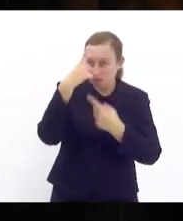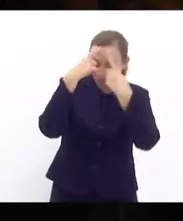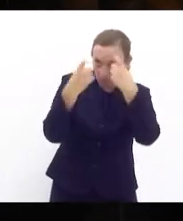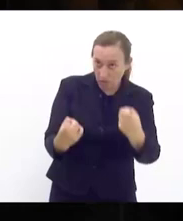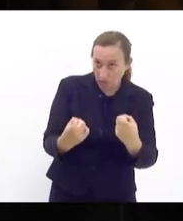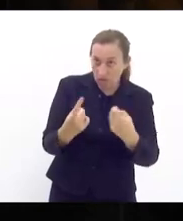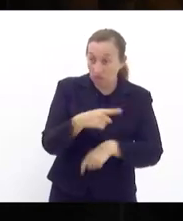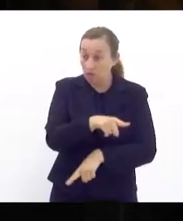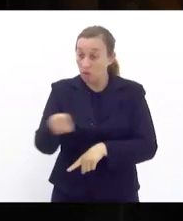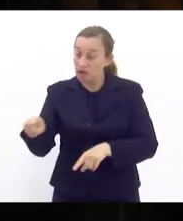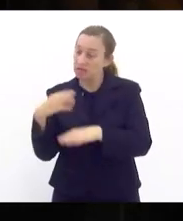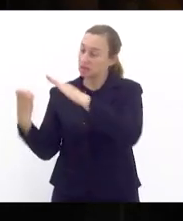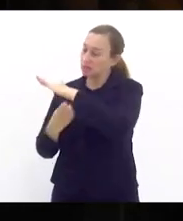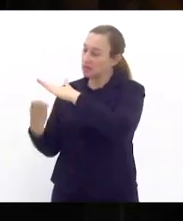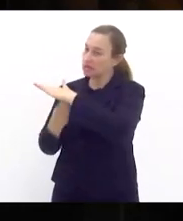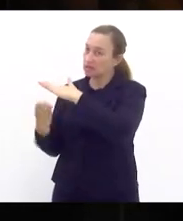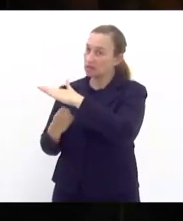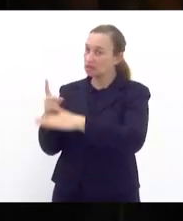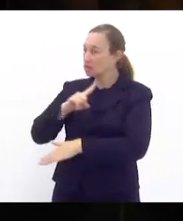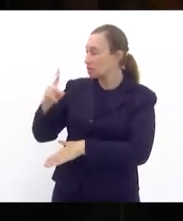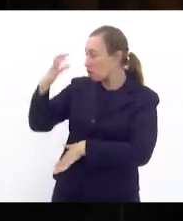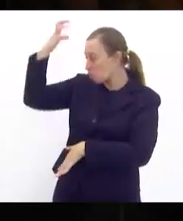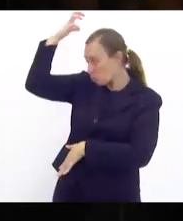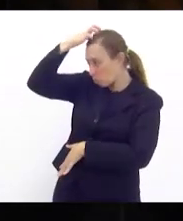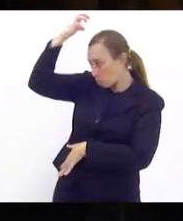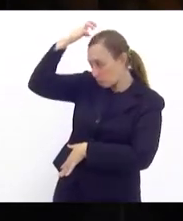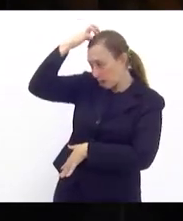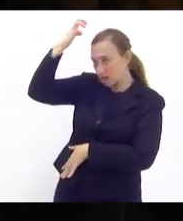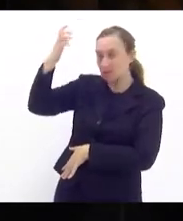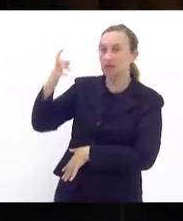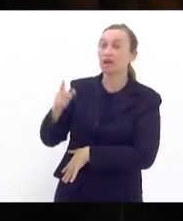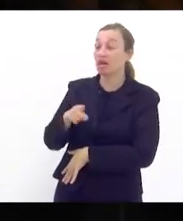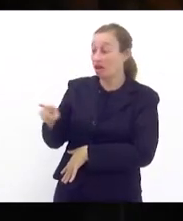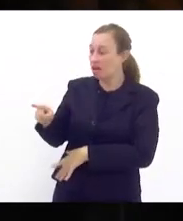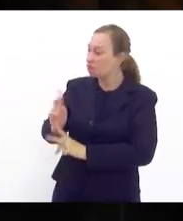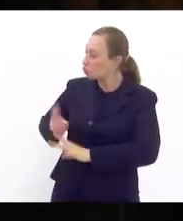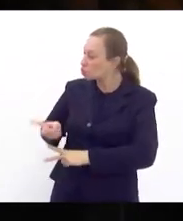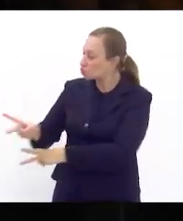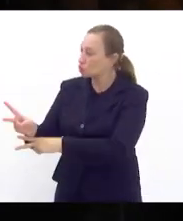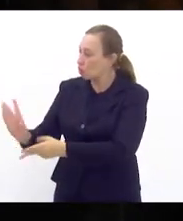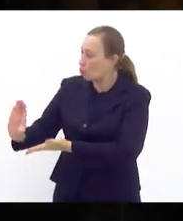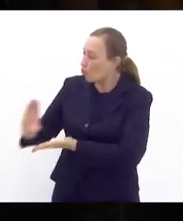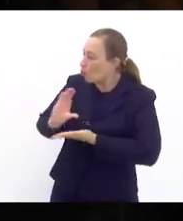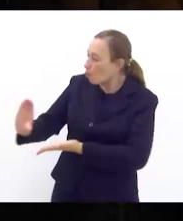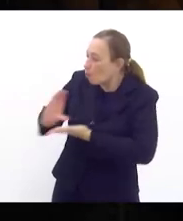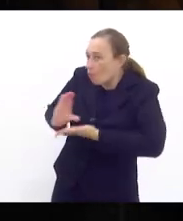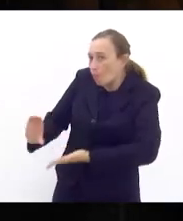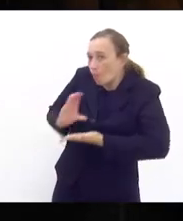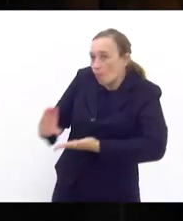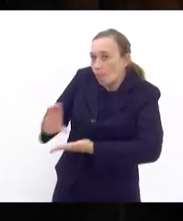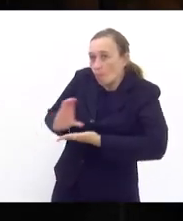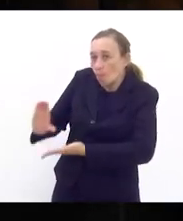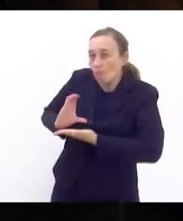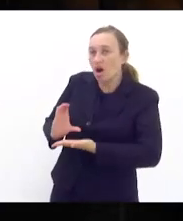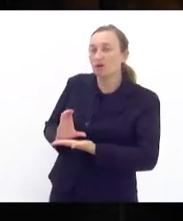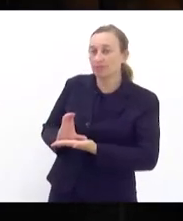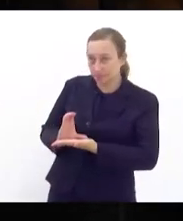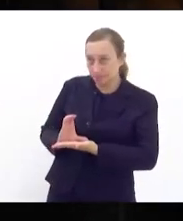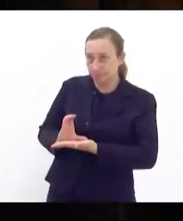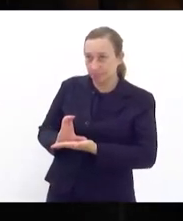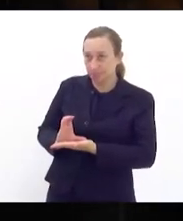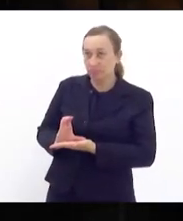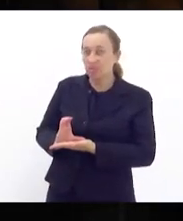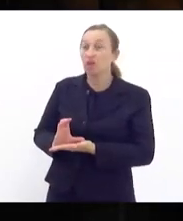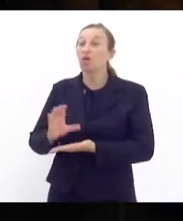enquanto essas empresas não forem responsabilizadas elas vão continuar lucrando com o impulsionamento